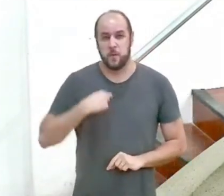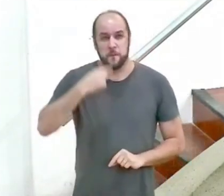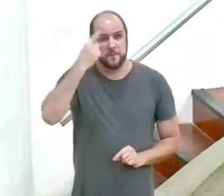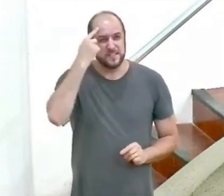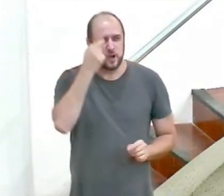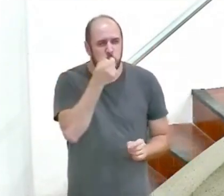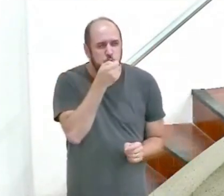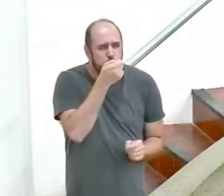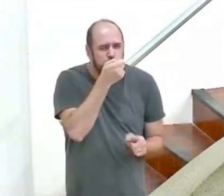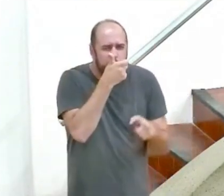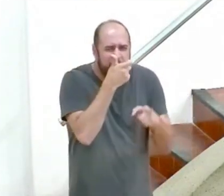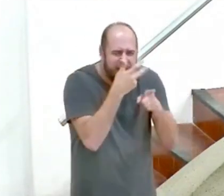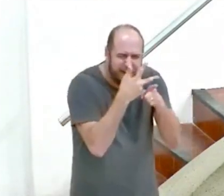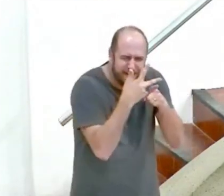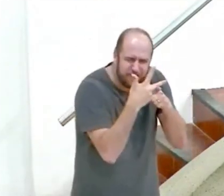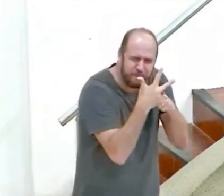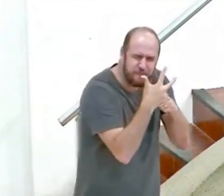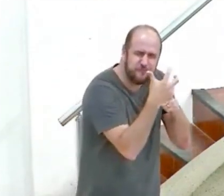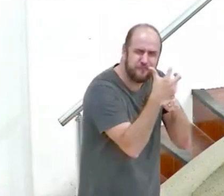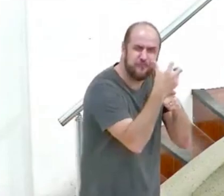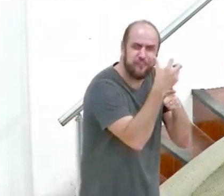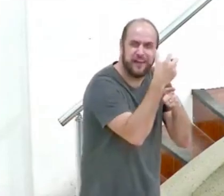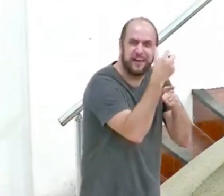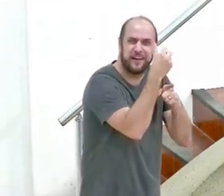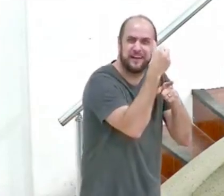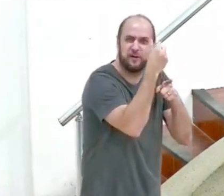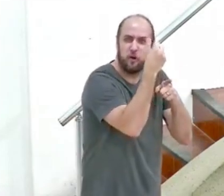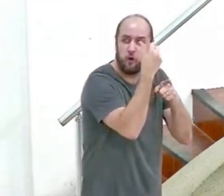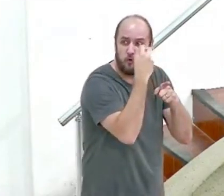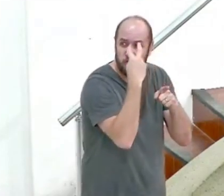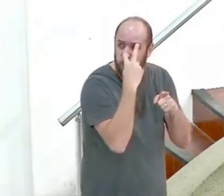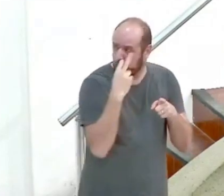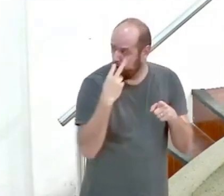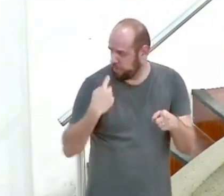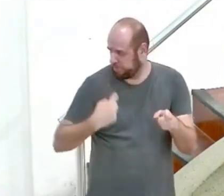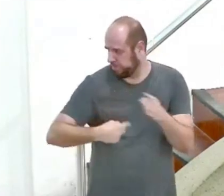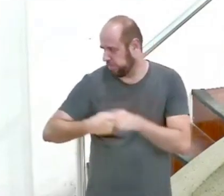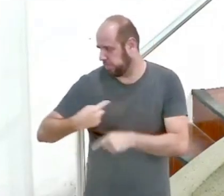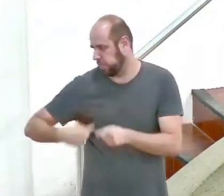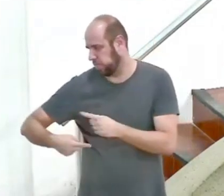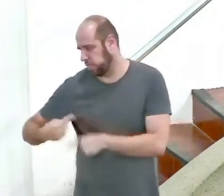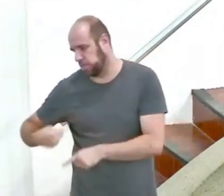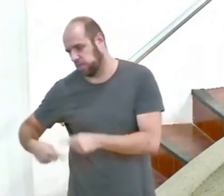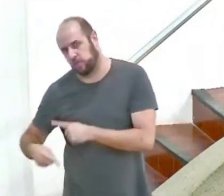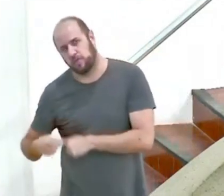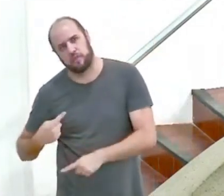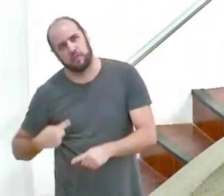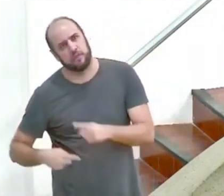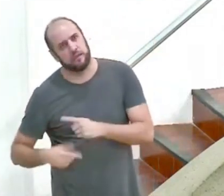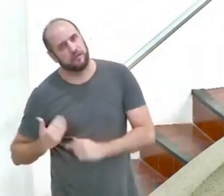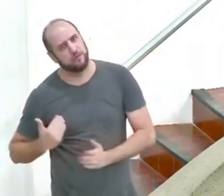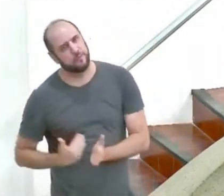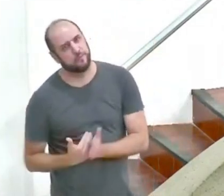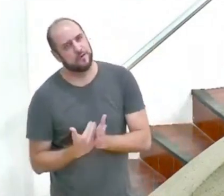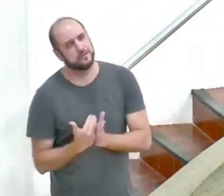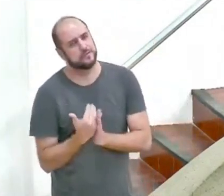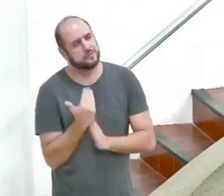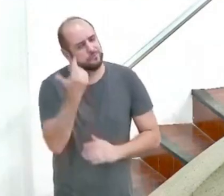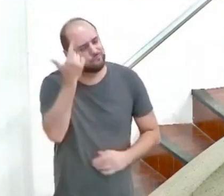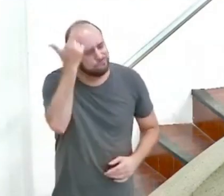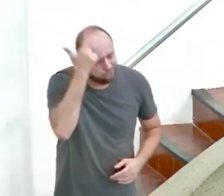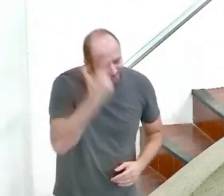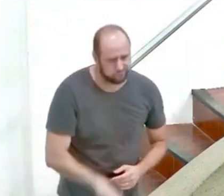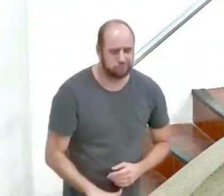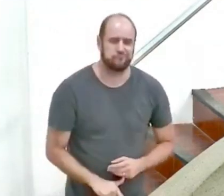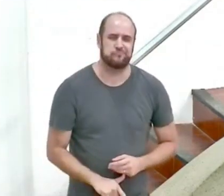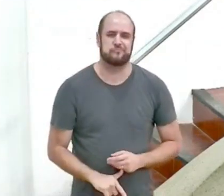vencendo eu vejo a pedra rocha rolar morro abaixo e eu tenho que começar tudo